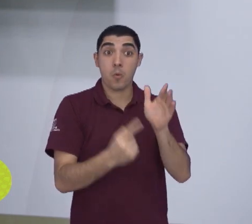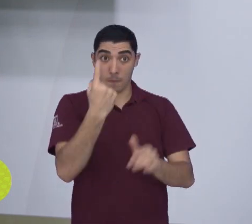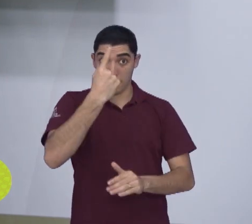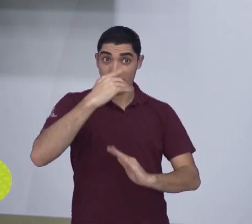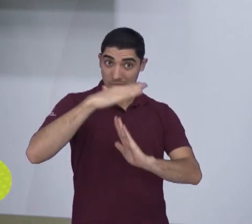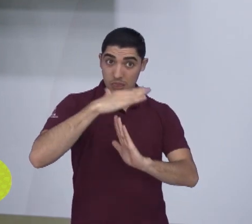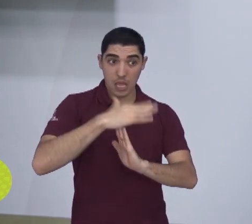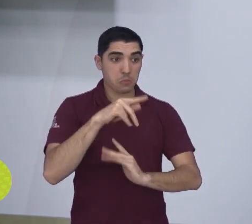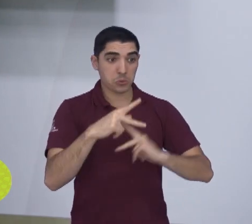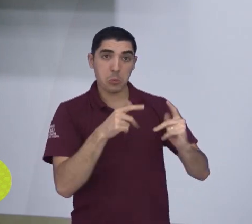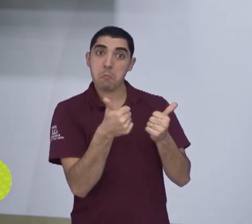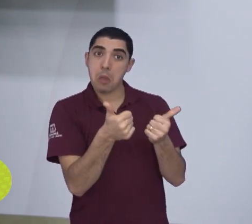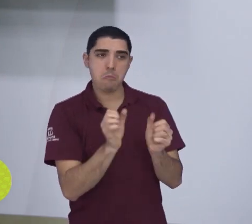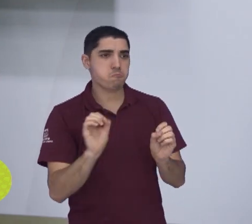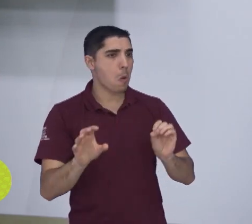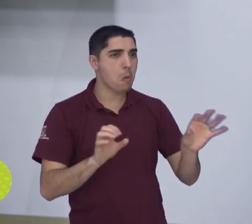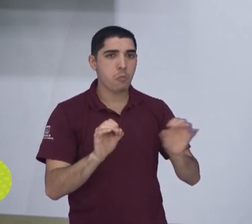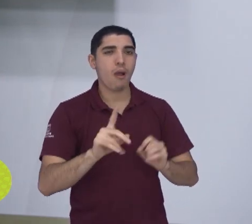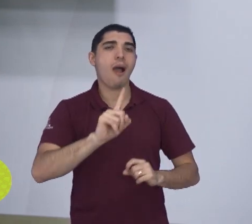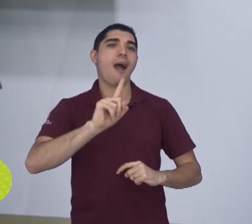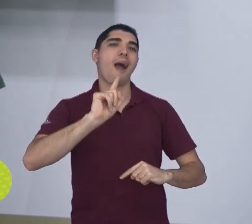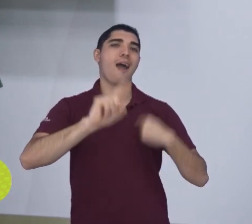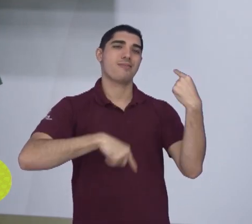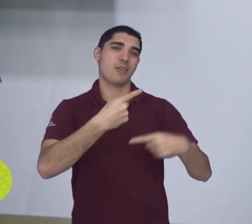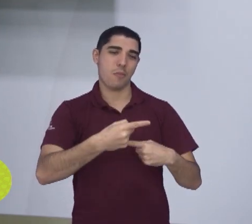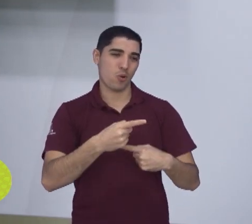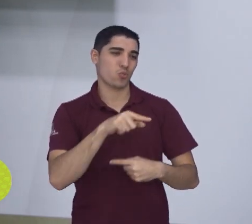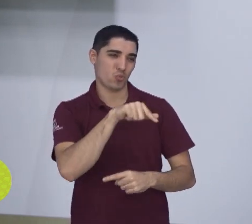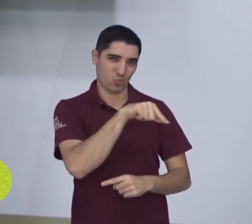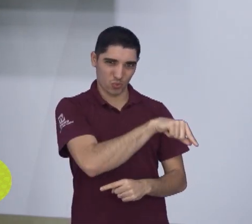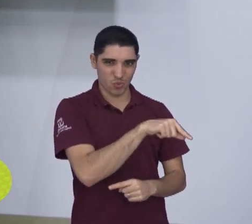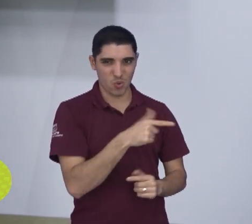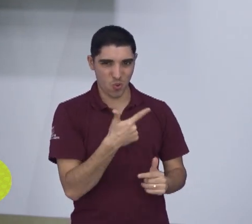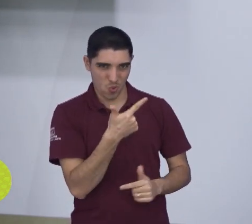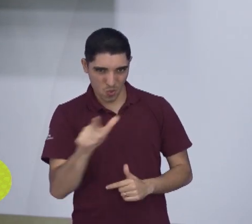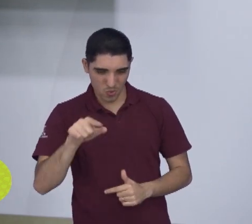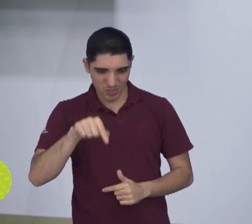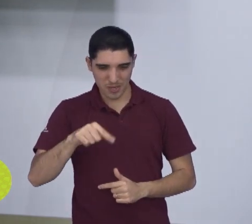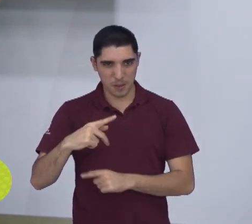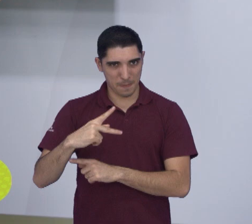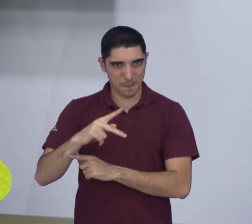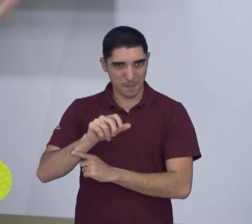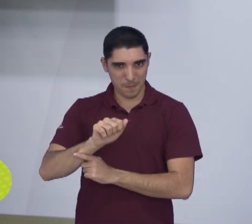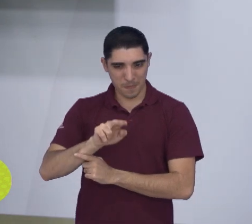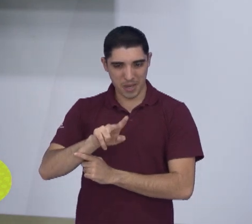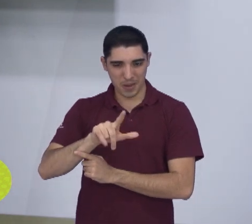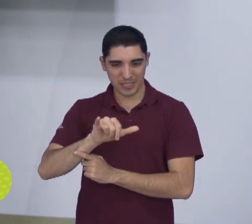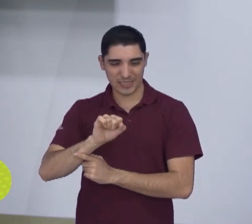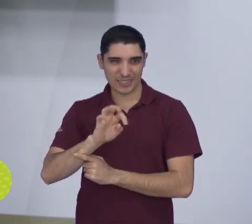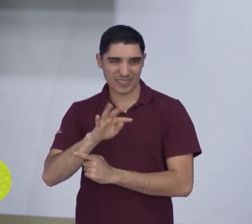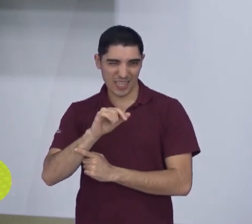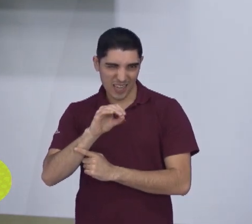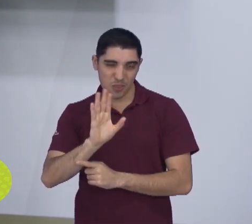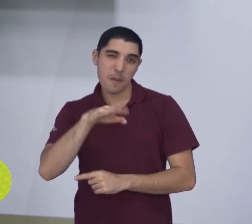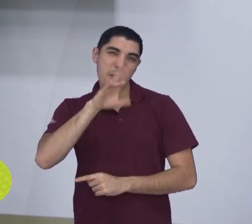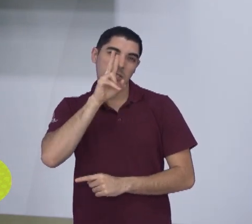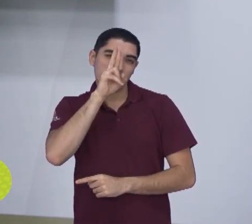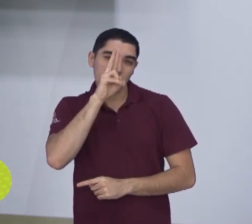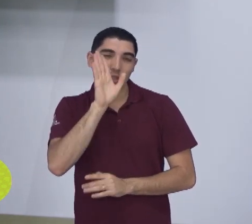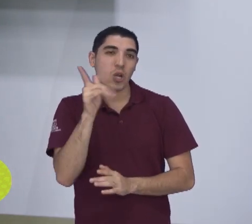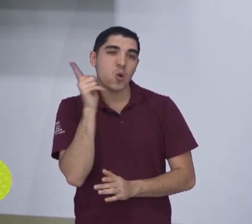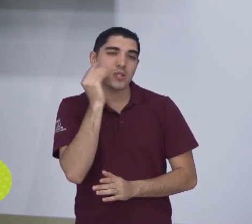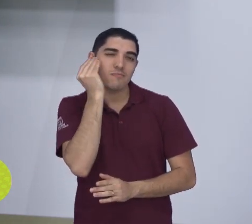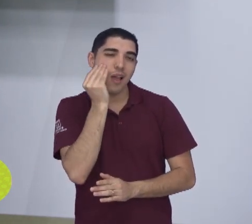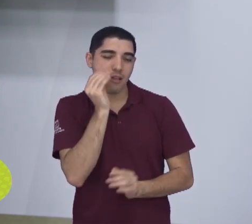acho que o Paulistano fez valer o seu favoritismo, e aí a partir do segundo quarto